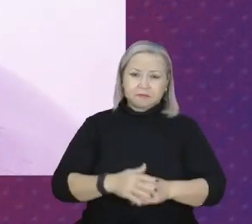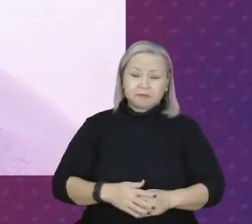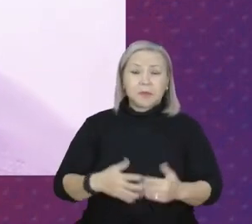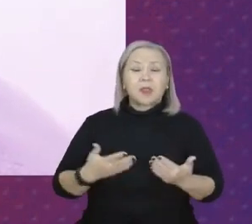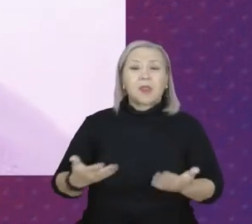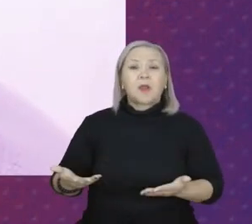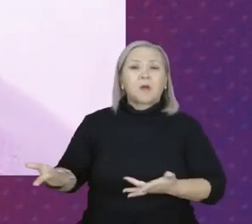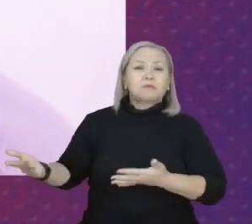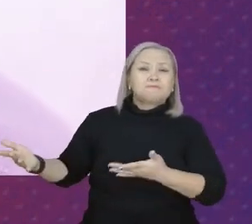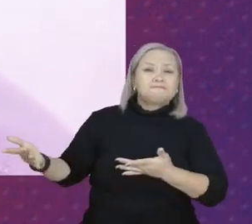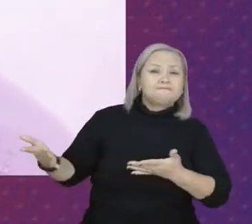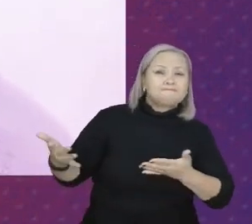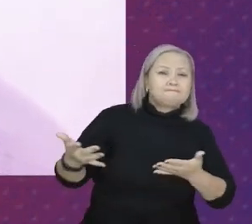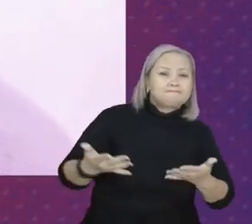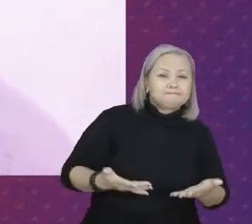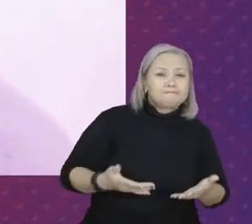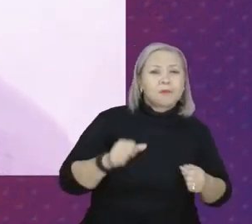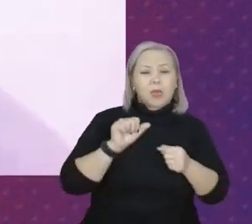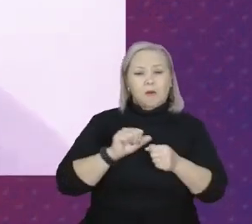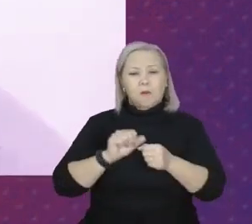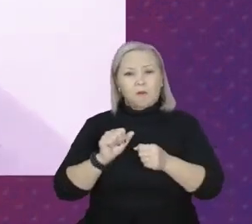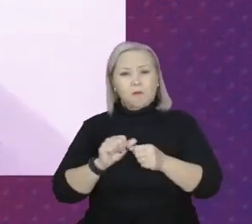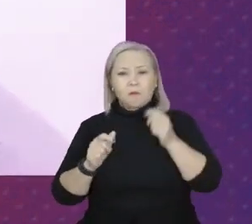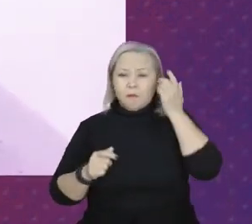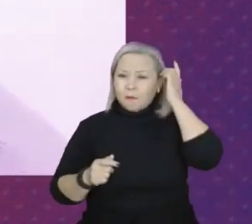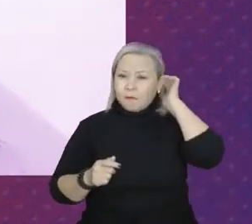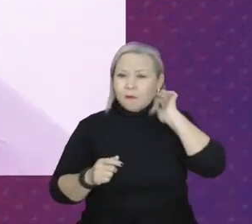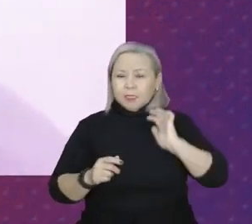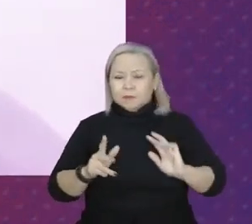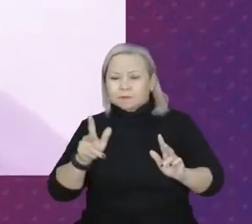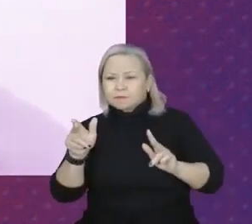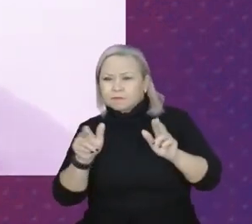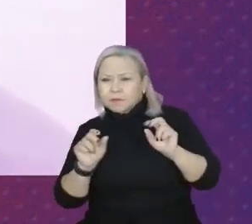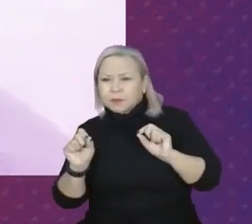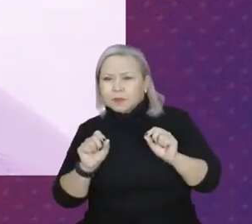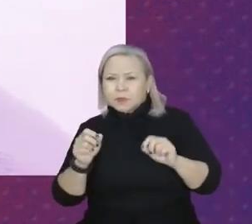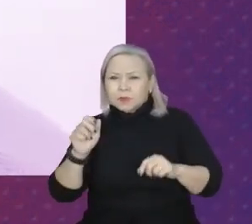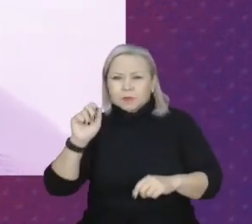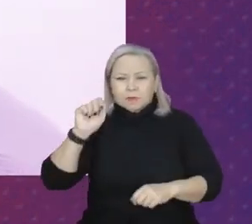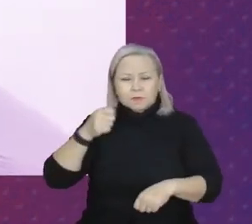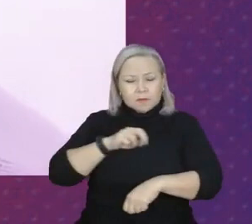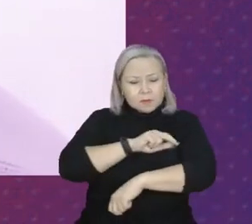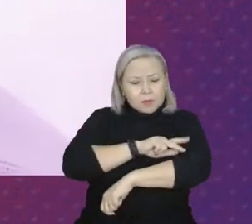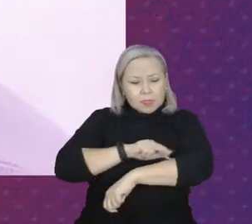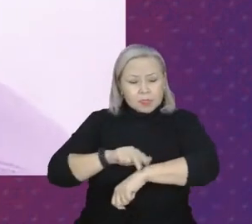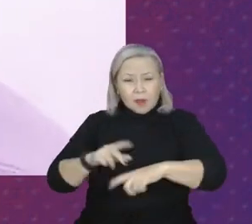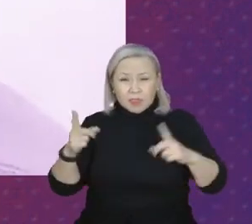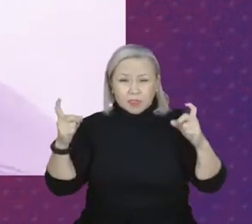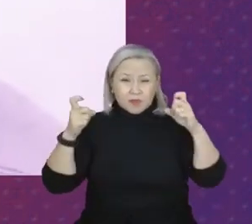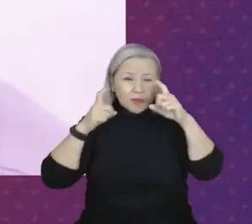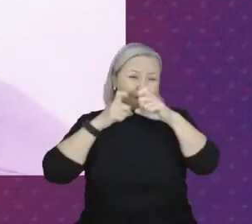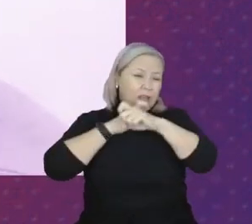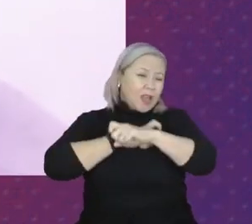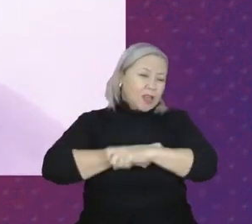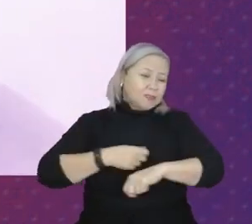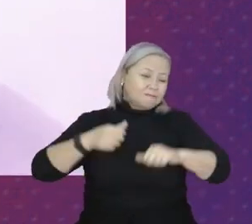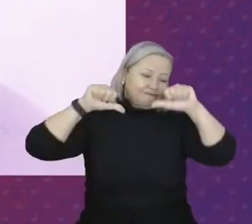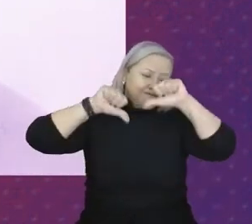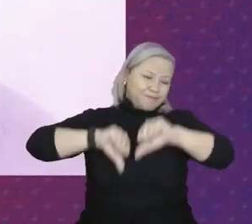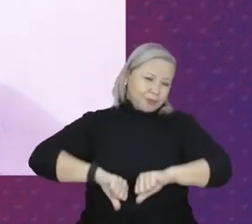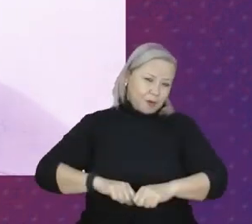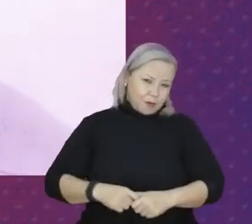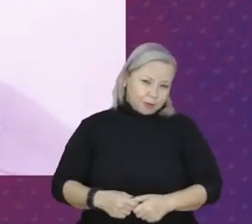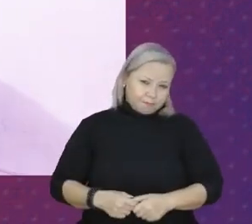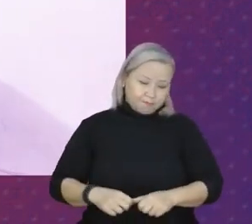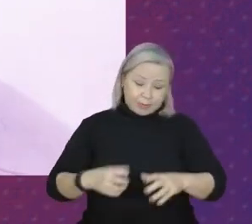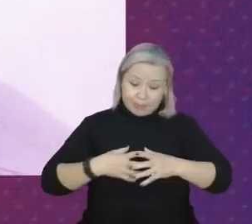trazemos isso e fazemos o recorte racial, a dificuldade, ela se torna gigantesca.